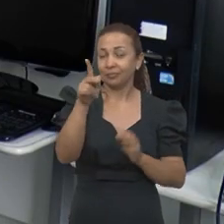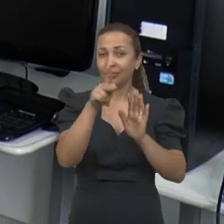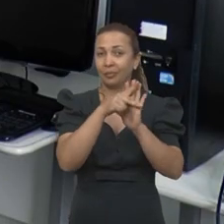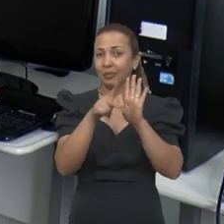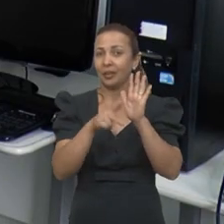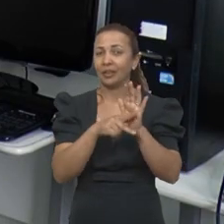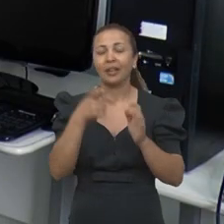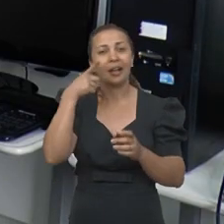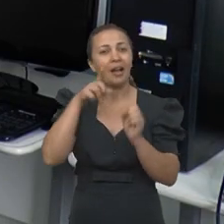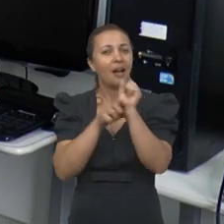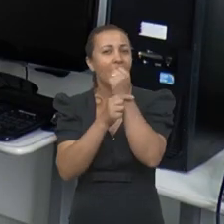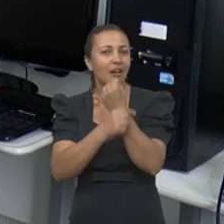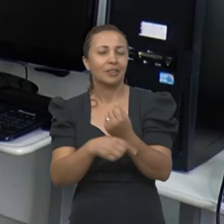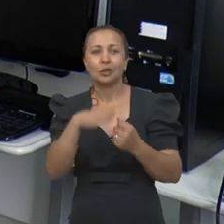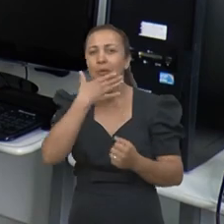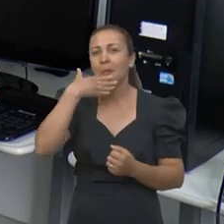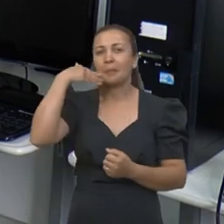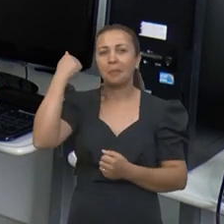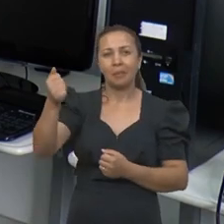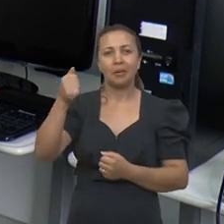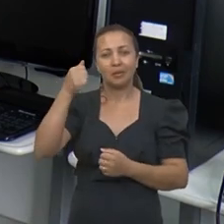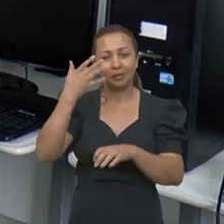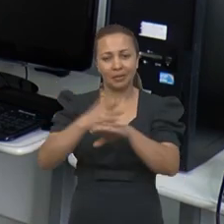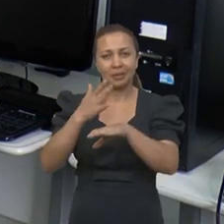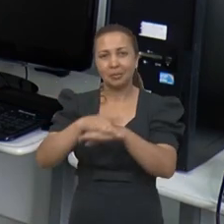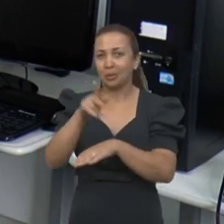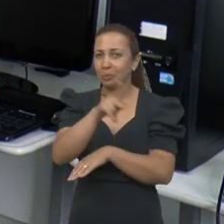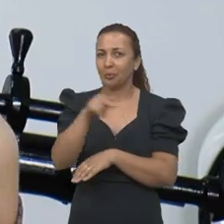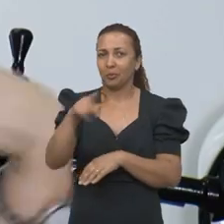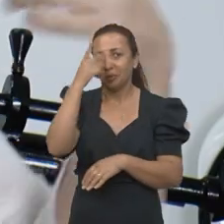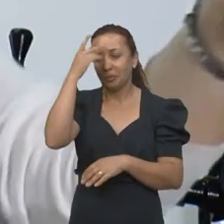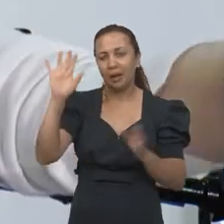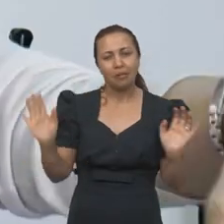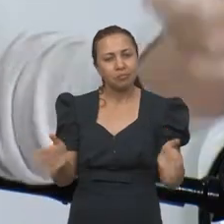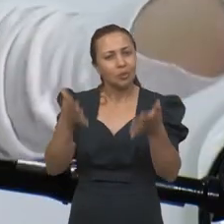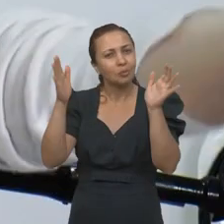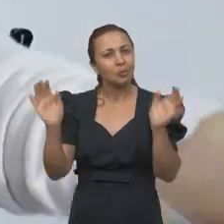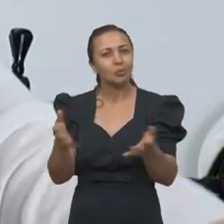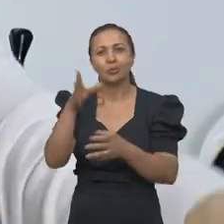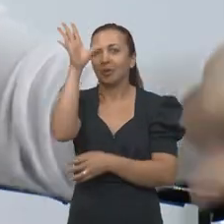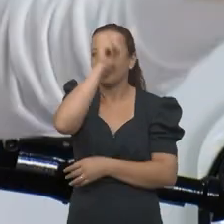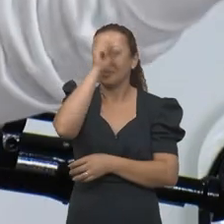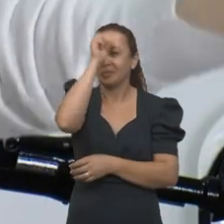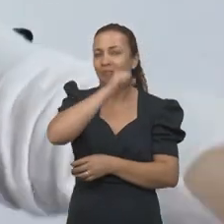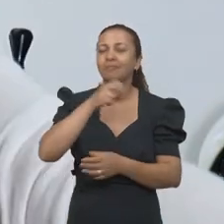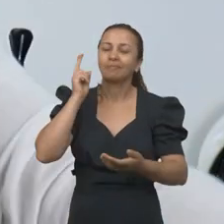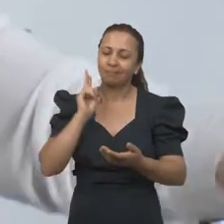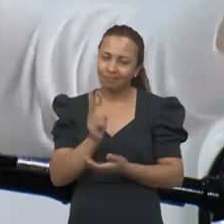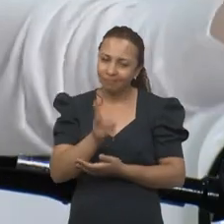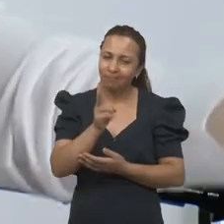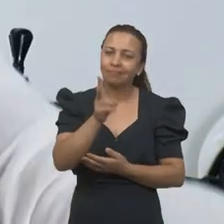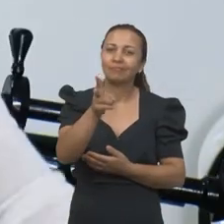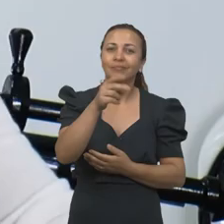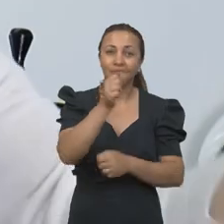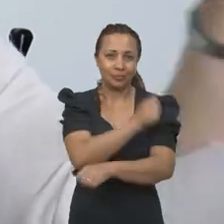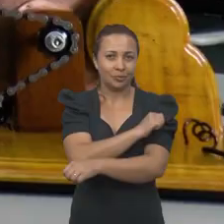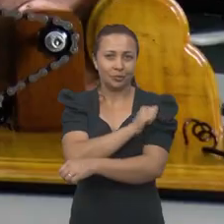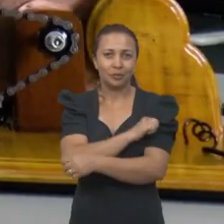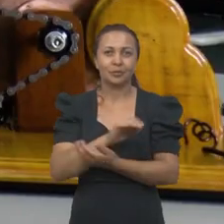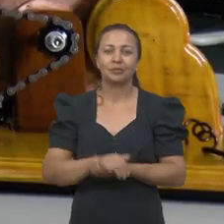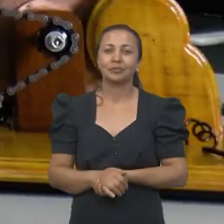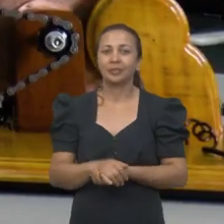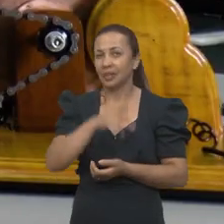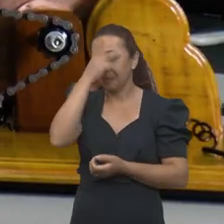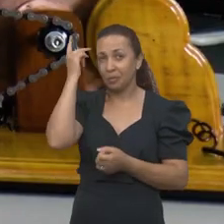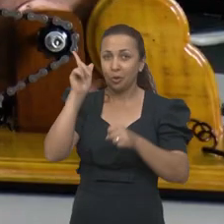projeto é garantir uma melhor capacitação dos professores para que eles promovam o aprendizado efetivo nos alunos.